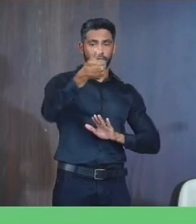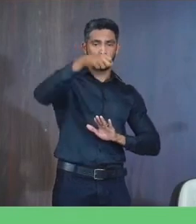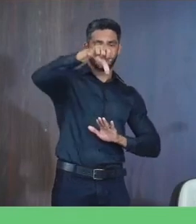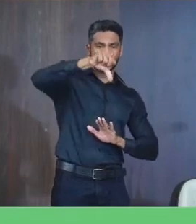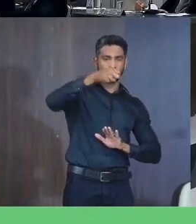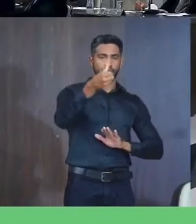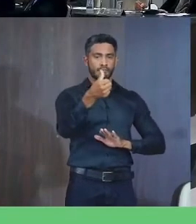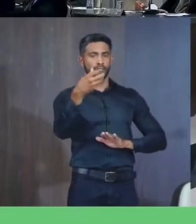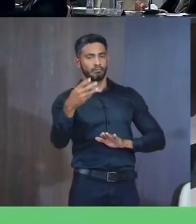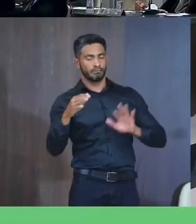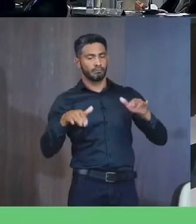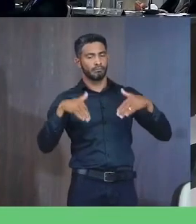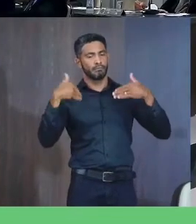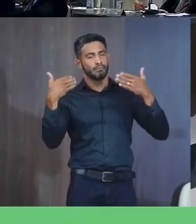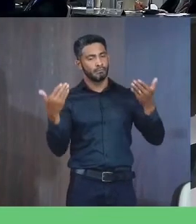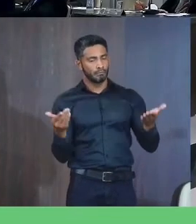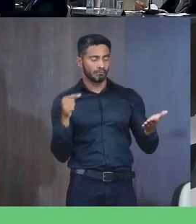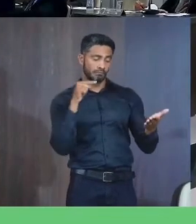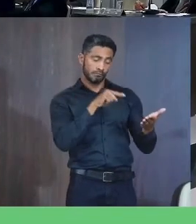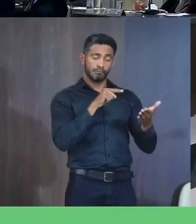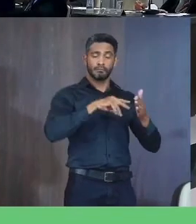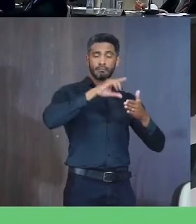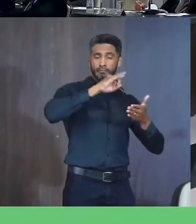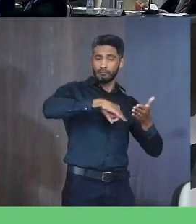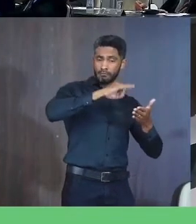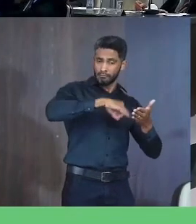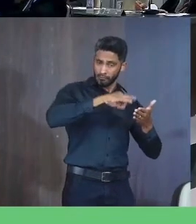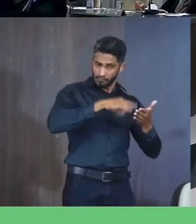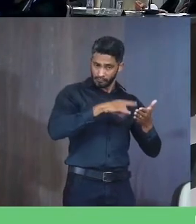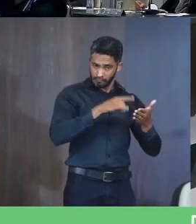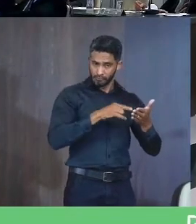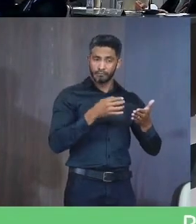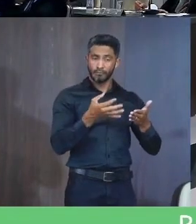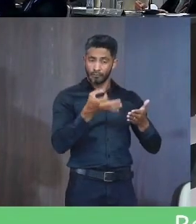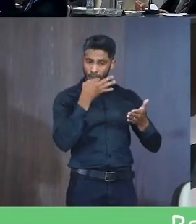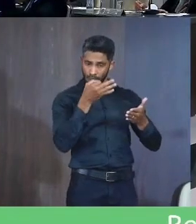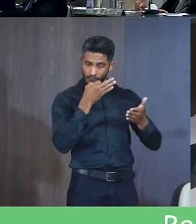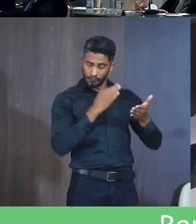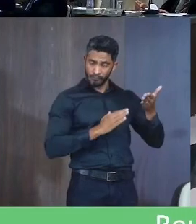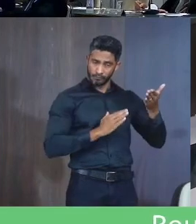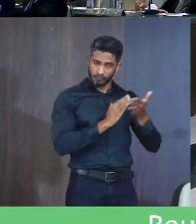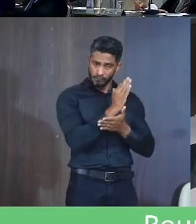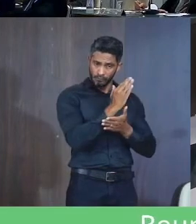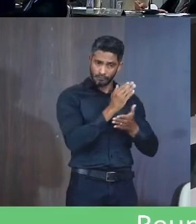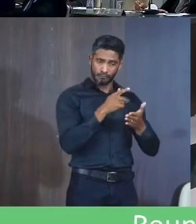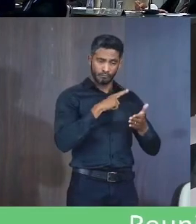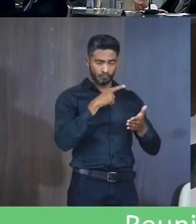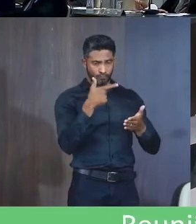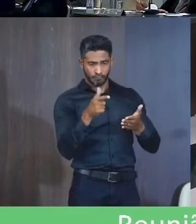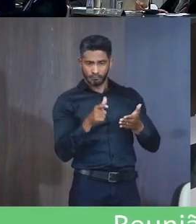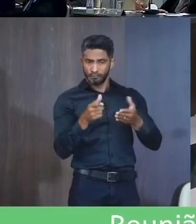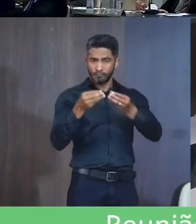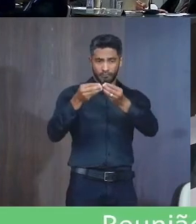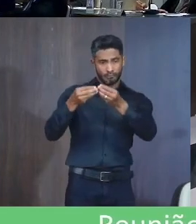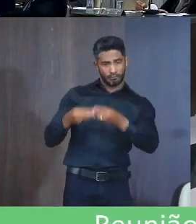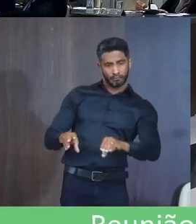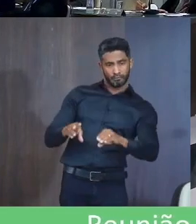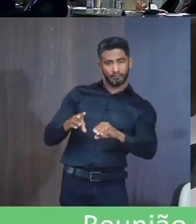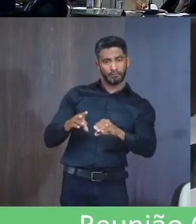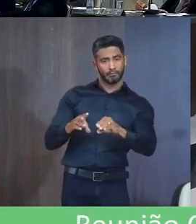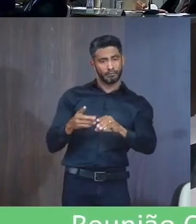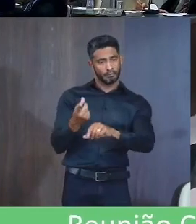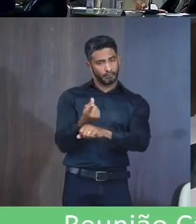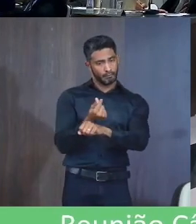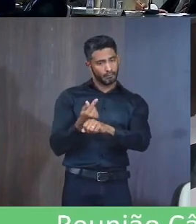Conclusão Após análise Da referida matéria Essa comissão Opina pela sua aprovação Por não vislumbrar Nenhum prejuízo De ordem